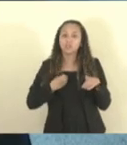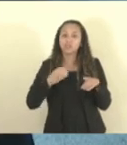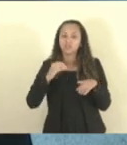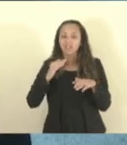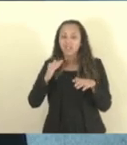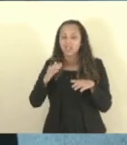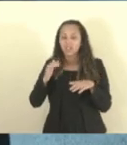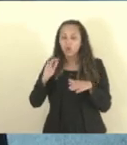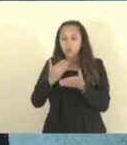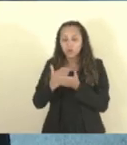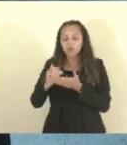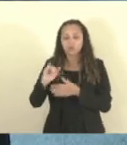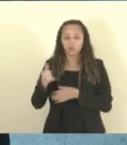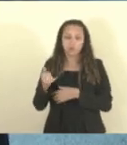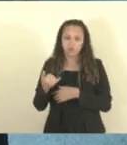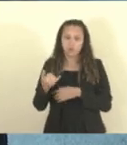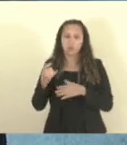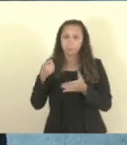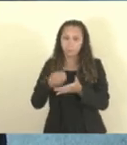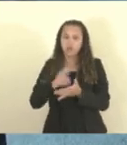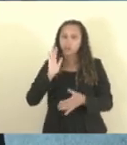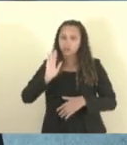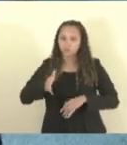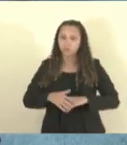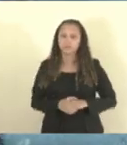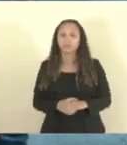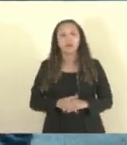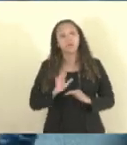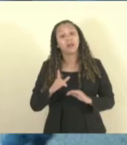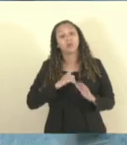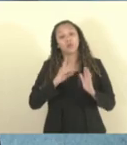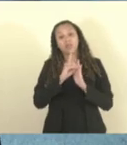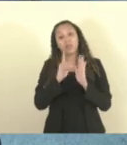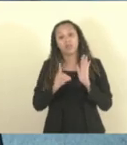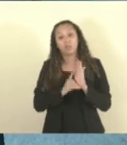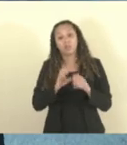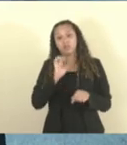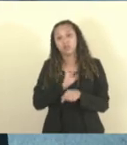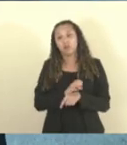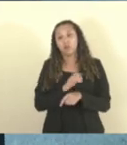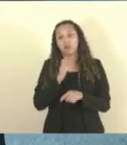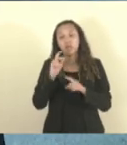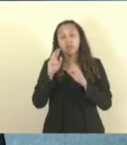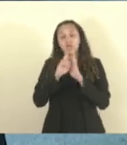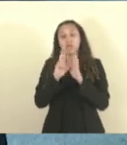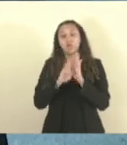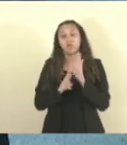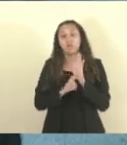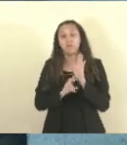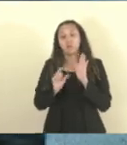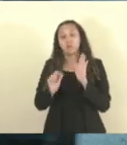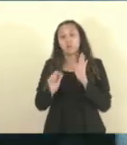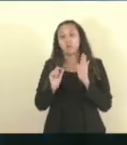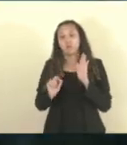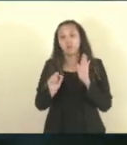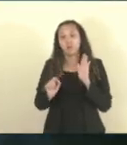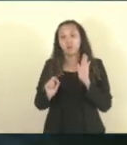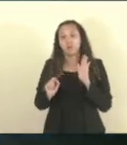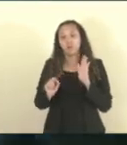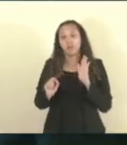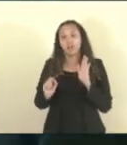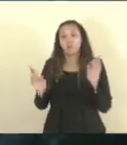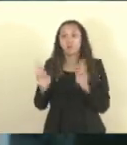No entanto, senhor presidente, existe um decreto estadual que regulamenta a questão das